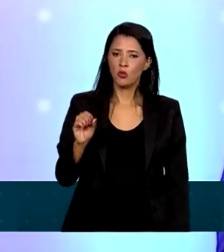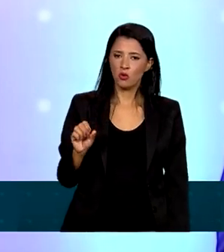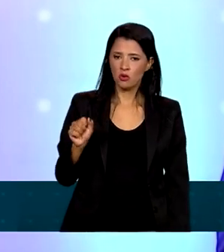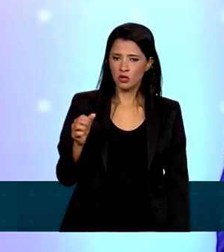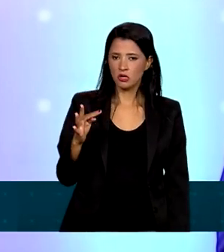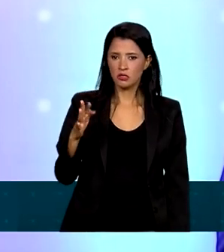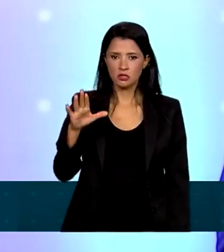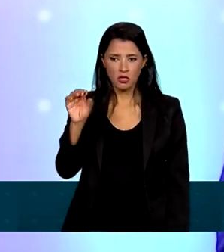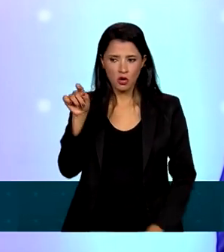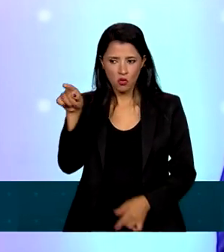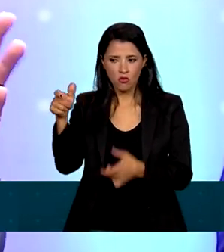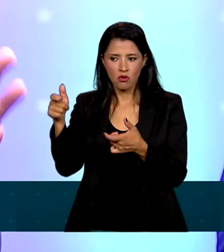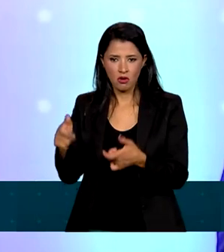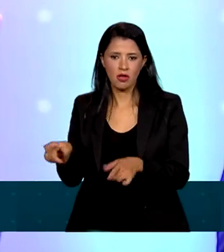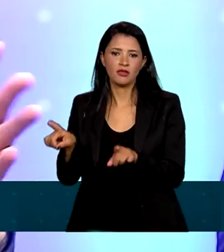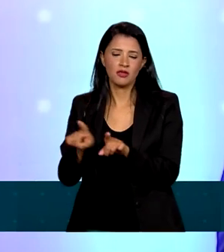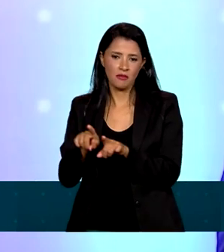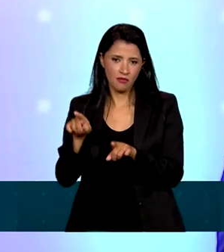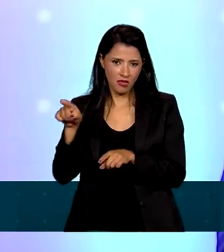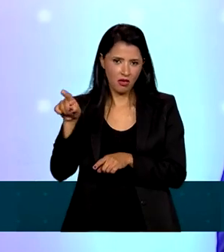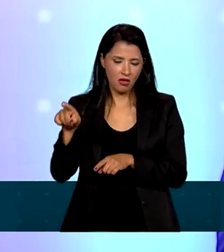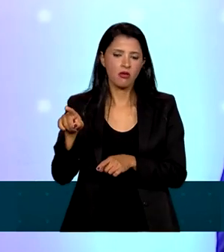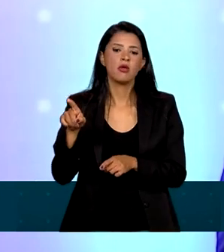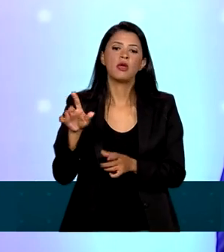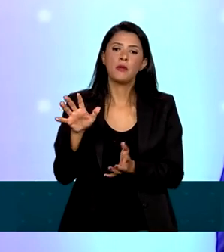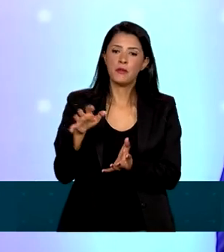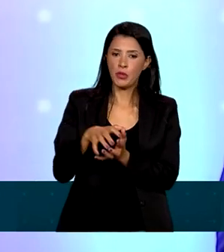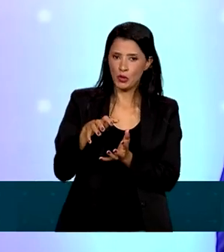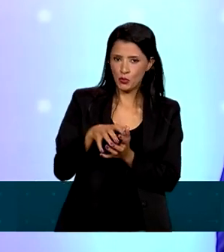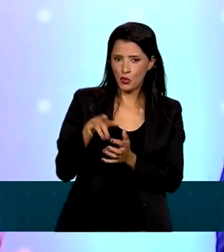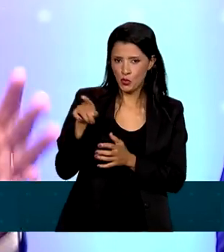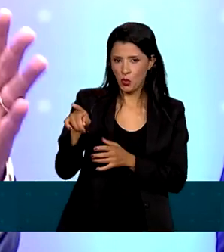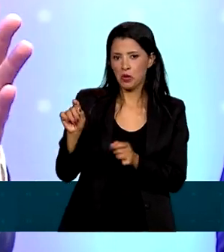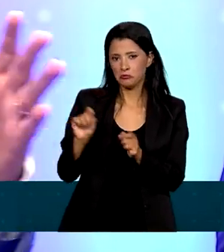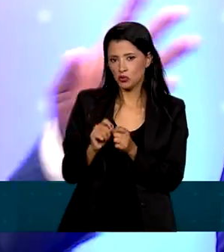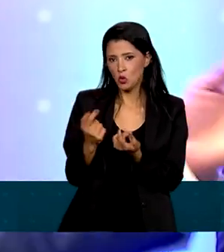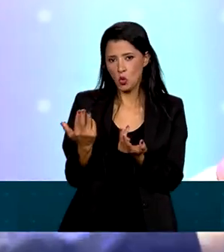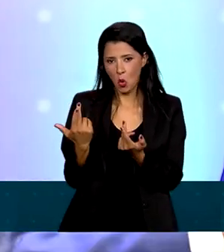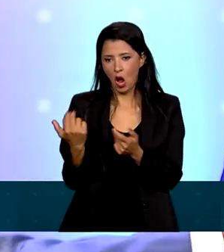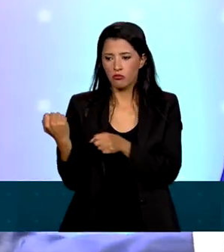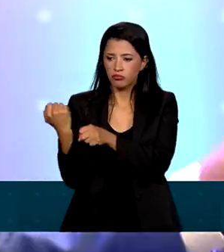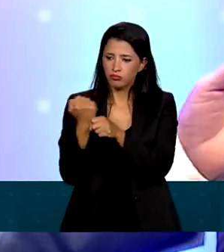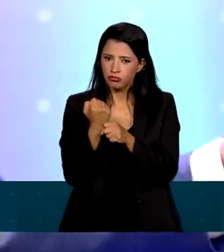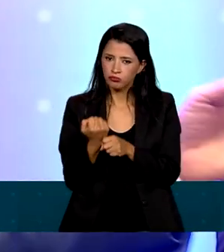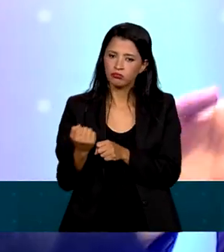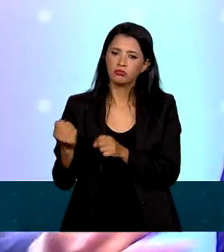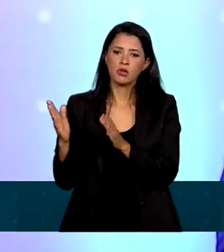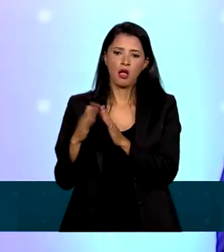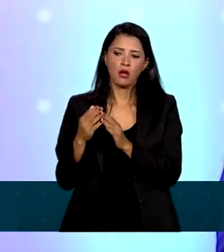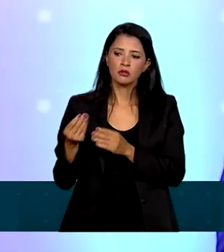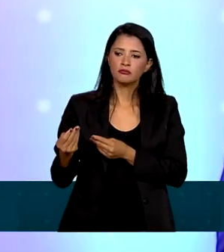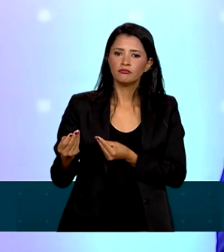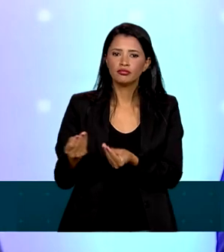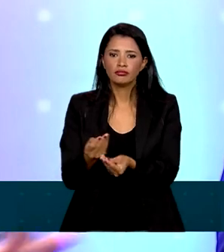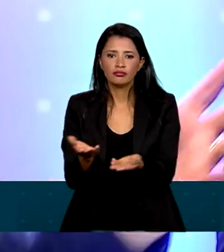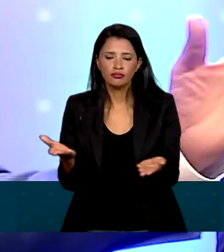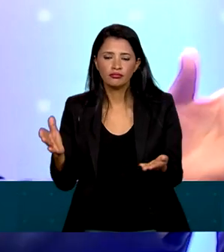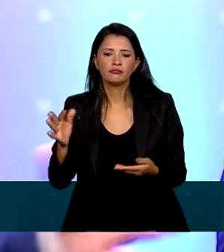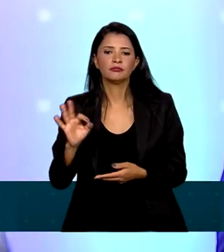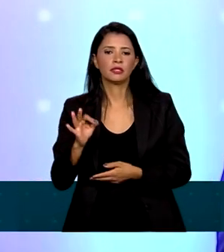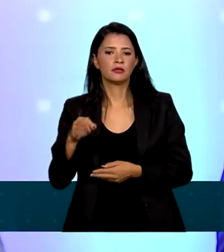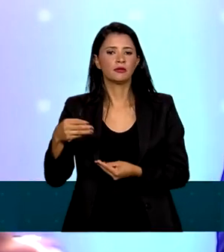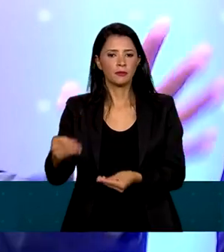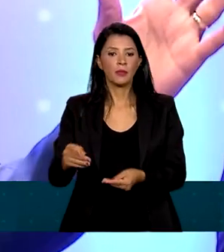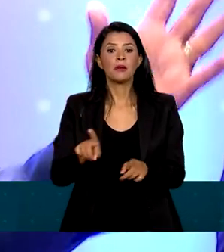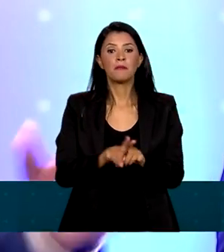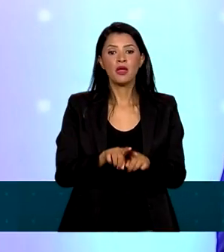recentemente lá, Jaboatão do Guararap, em Pernambuco. Então, a 101 ali em Aracaju, a BR